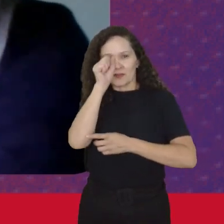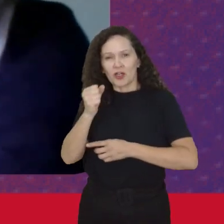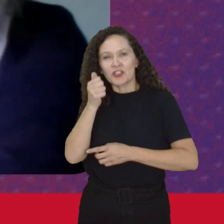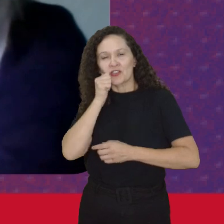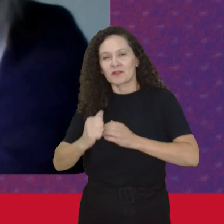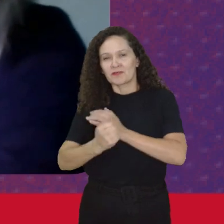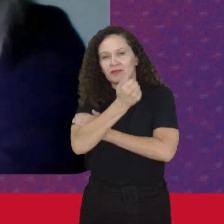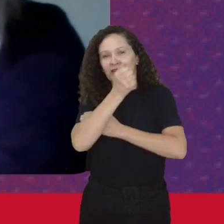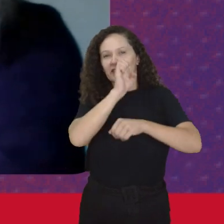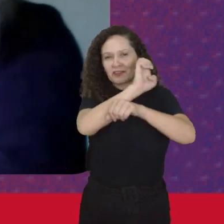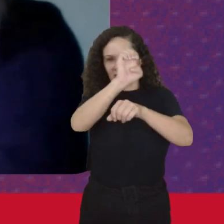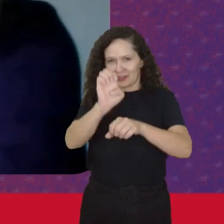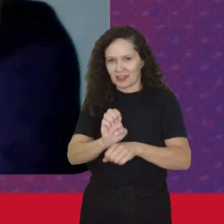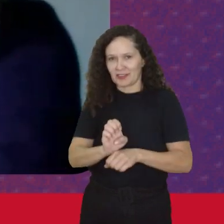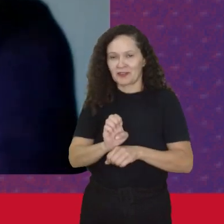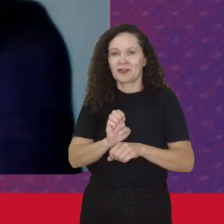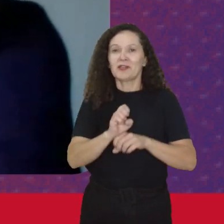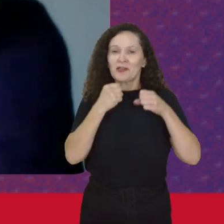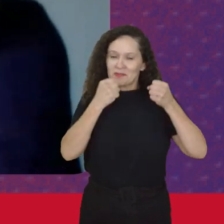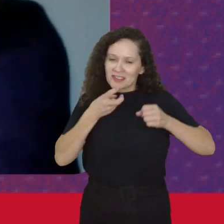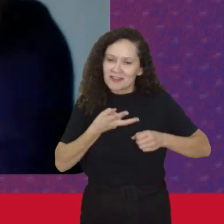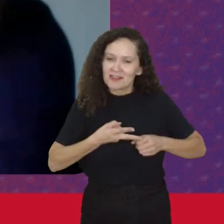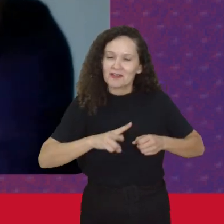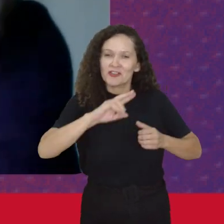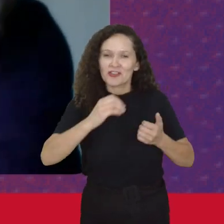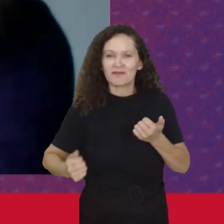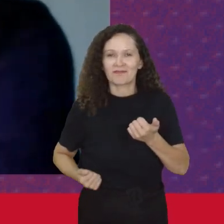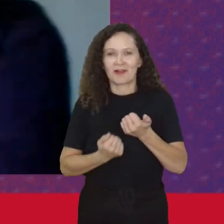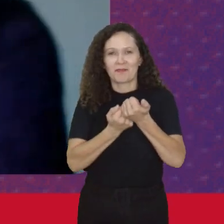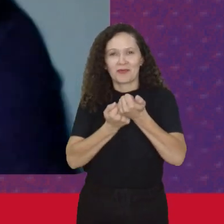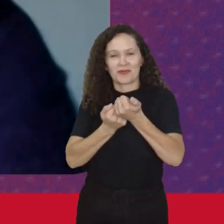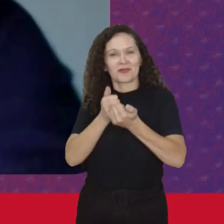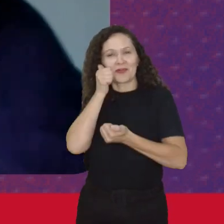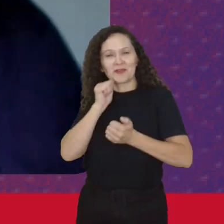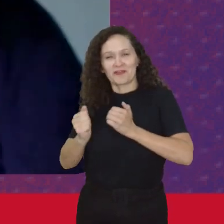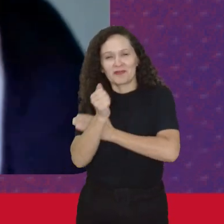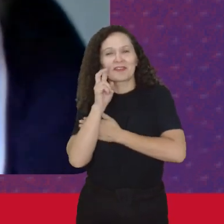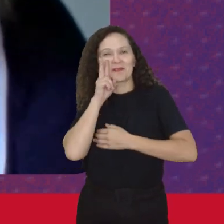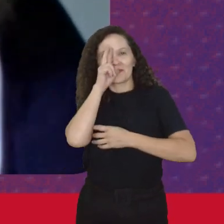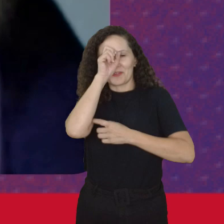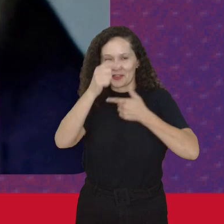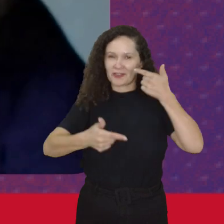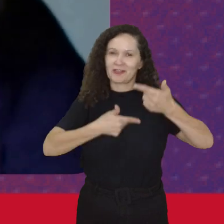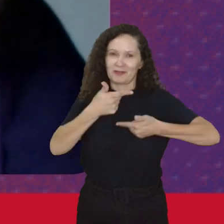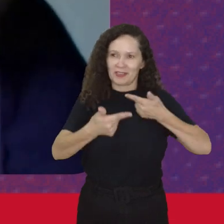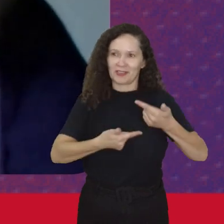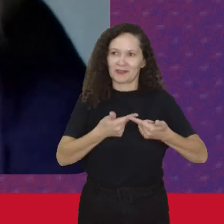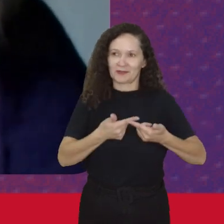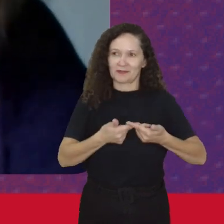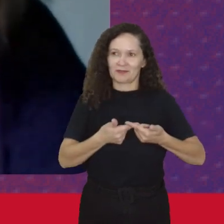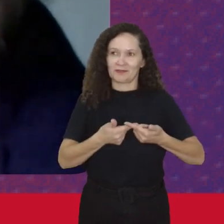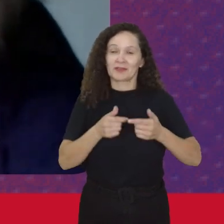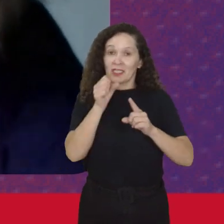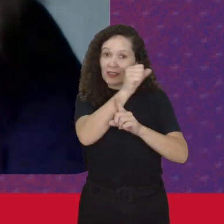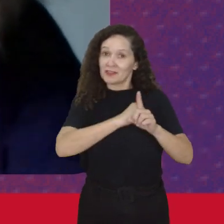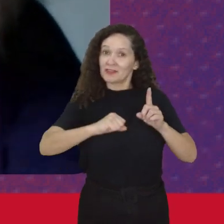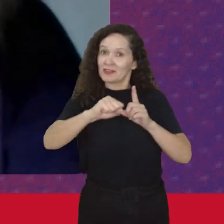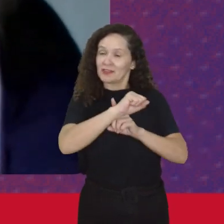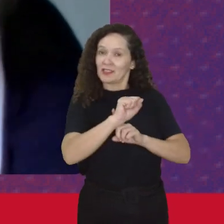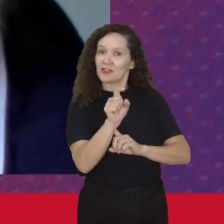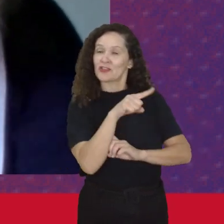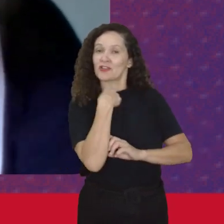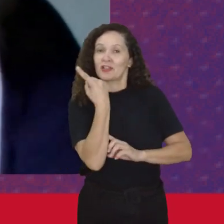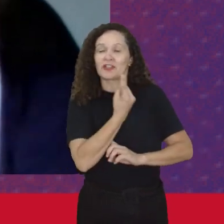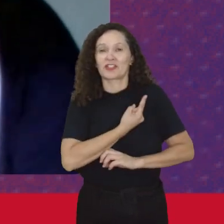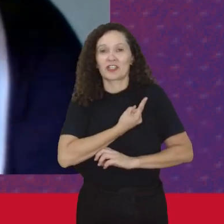Não pode ser Em detrimento De continuar Tendo um feminismo Forte Atuando Mas na maioria Das sociedades Foi isso Que